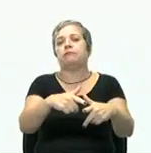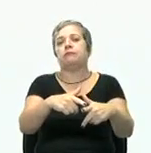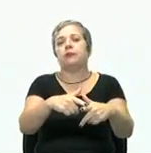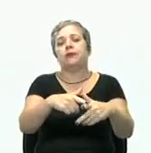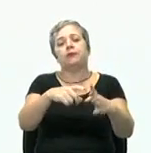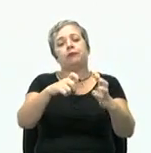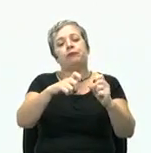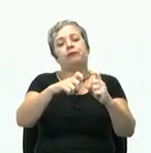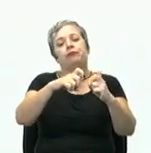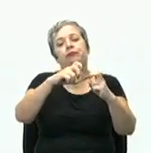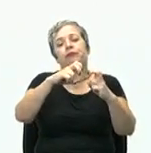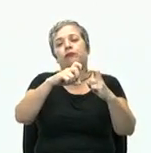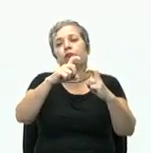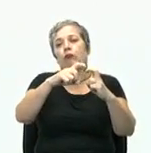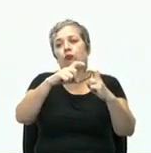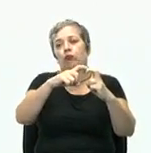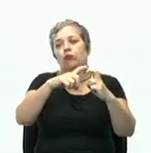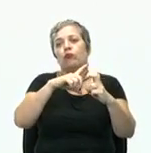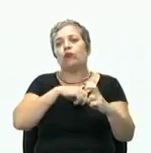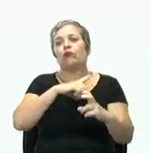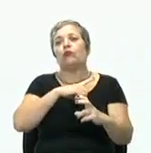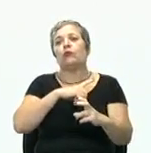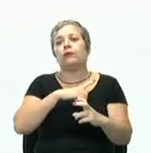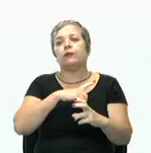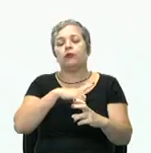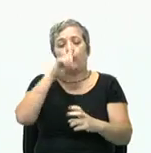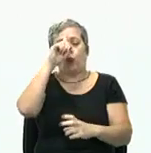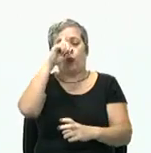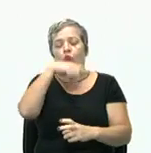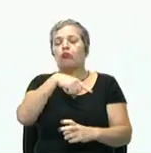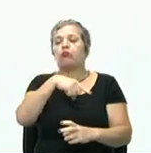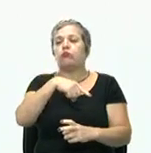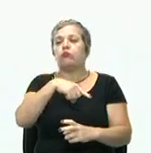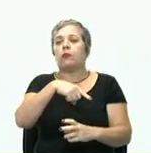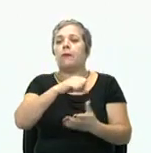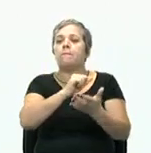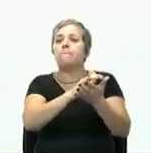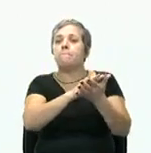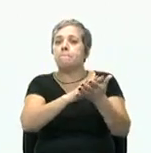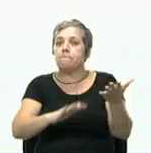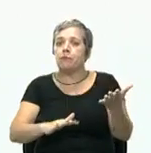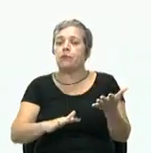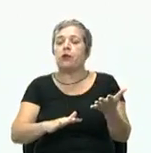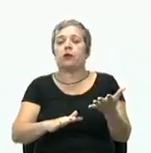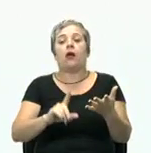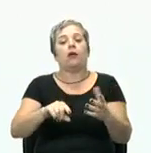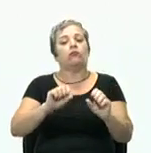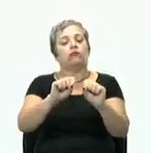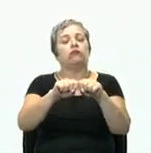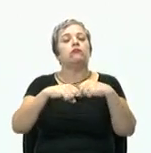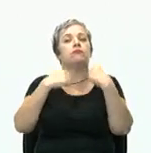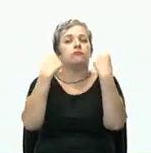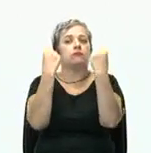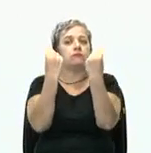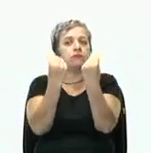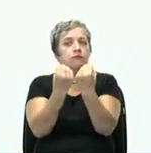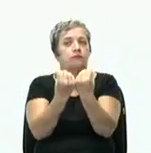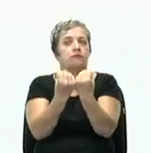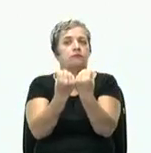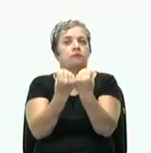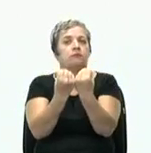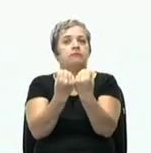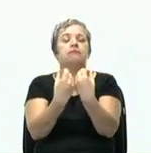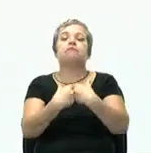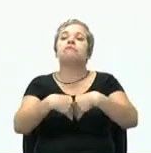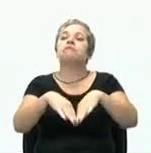E, por fim, nesse momento, nós temos a hierarquia de autoridade. A burocracia é uma estrutura social, impessoal